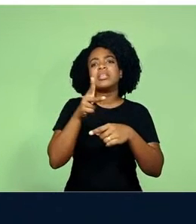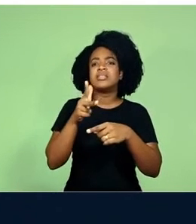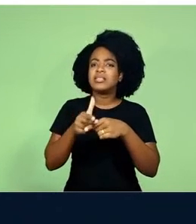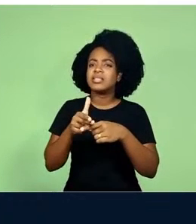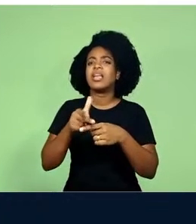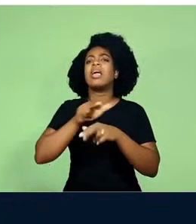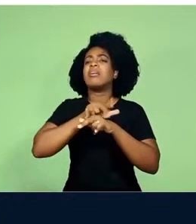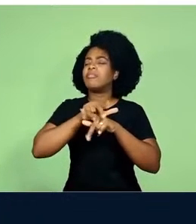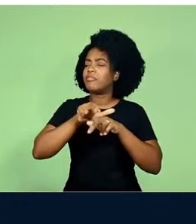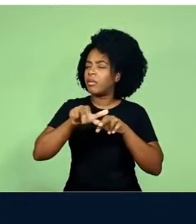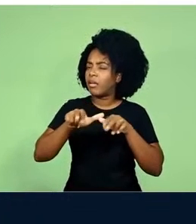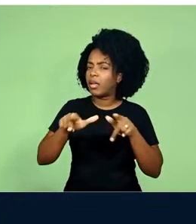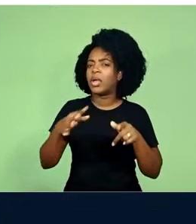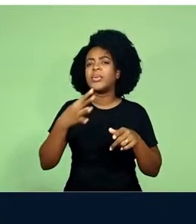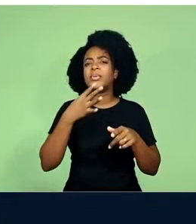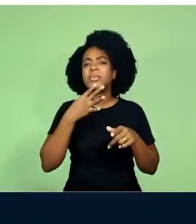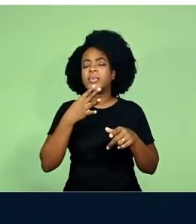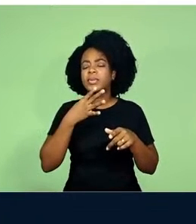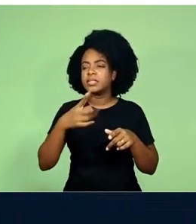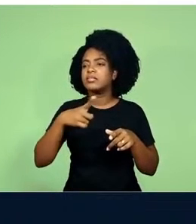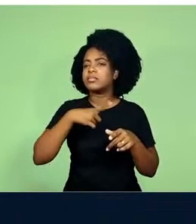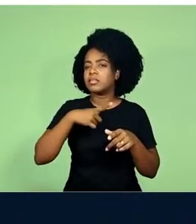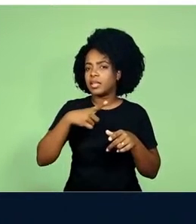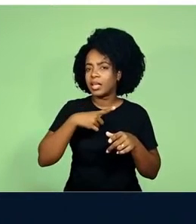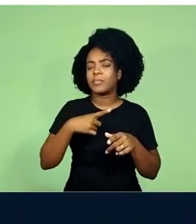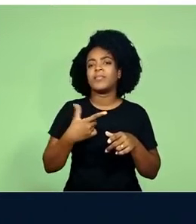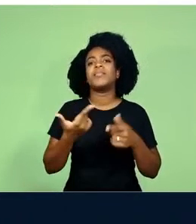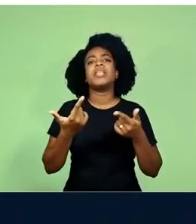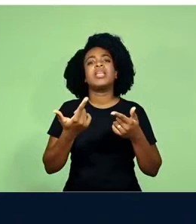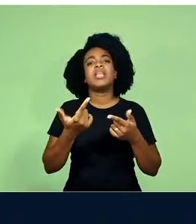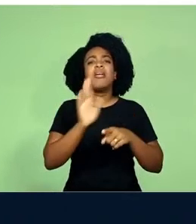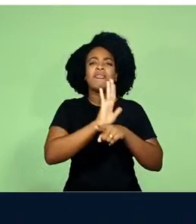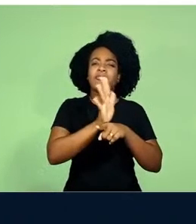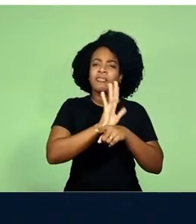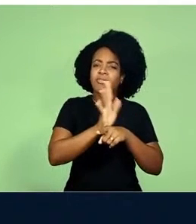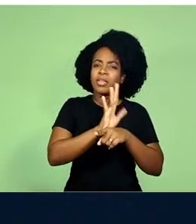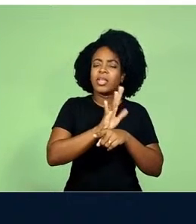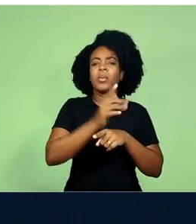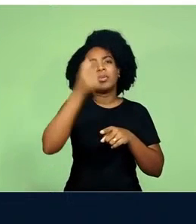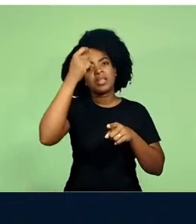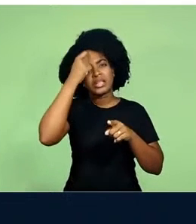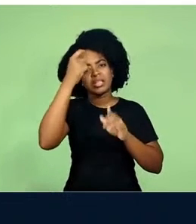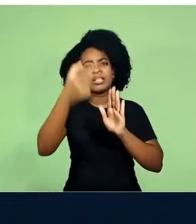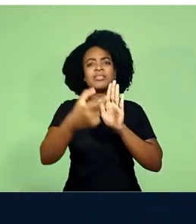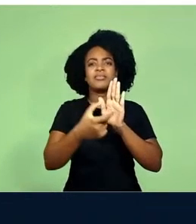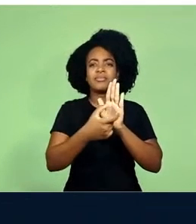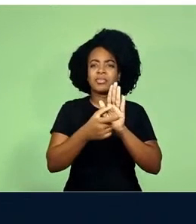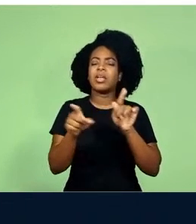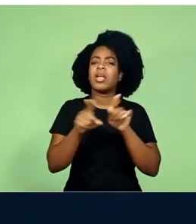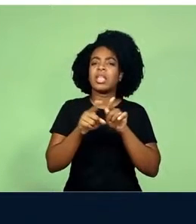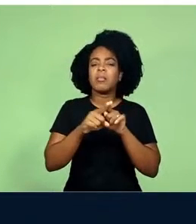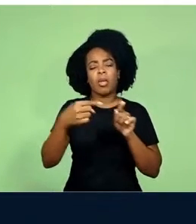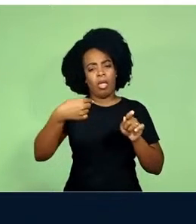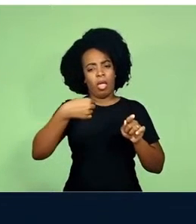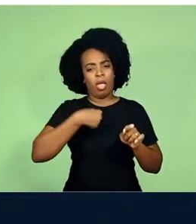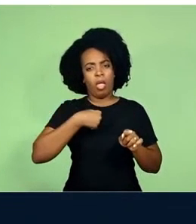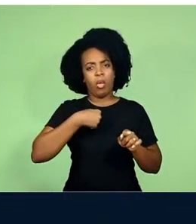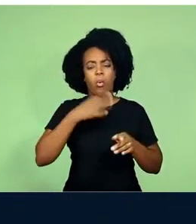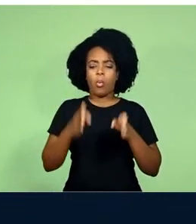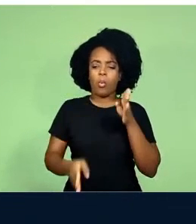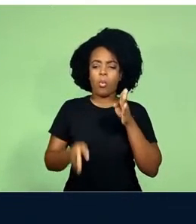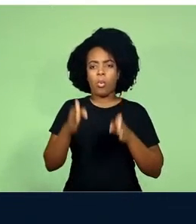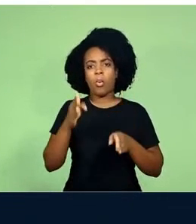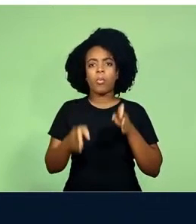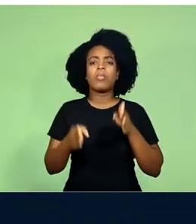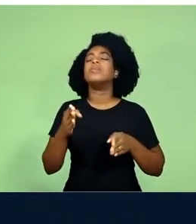Person of Interest, ou mesmo filmes como o do Spielberg, Inteligência Artificial, ou Eu, Robô, estreando o Will